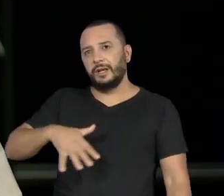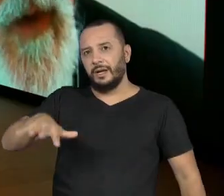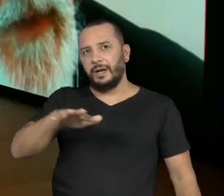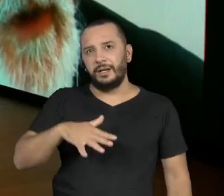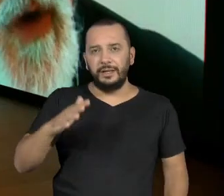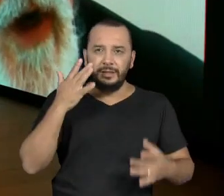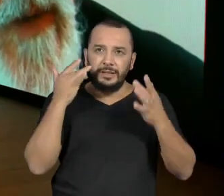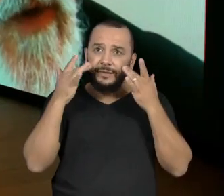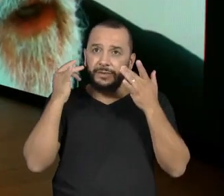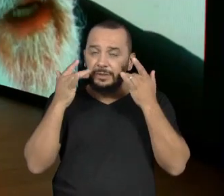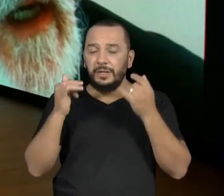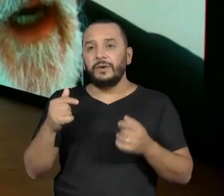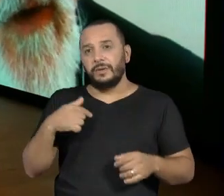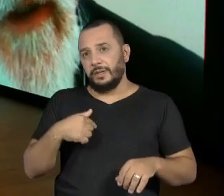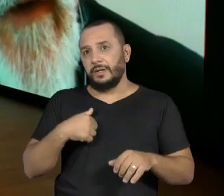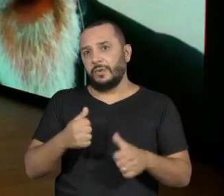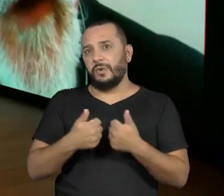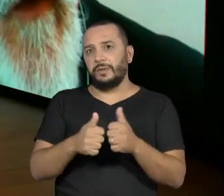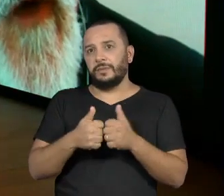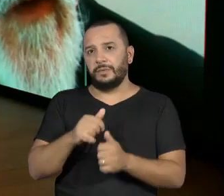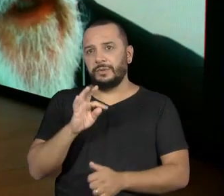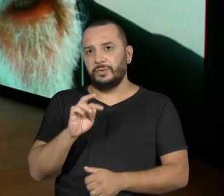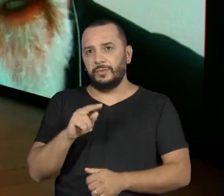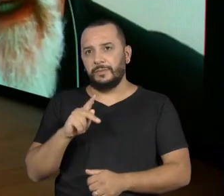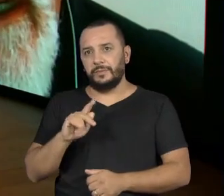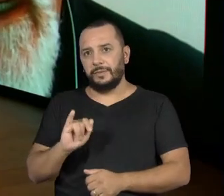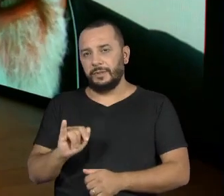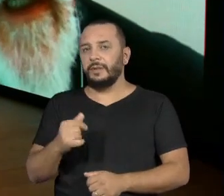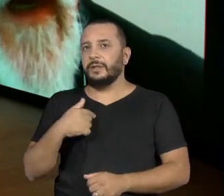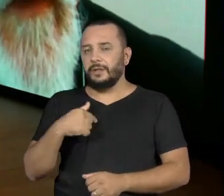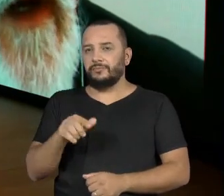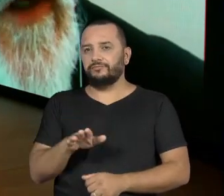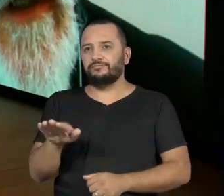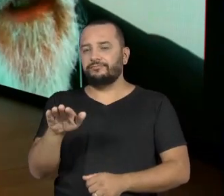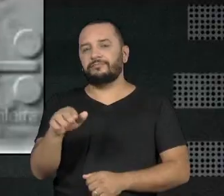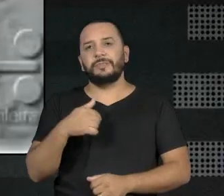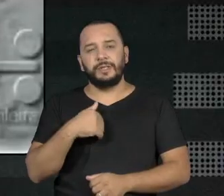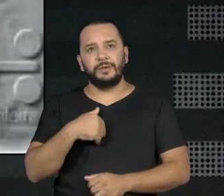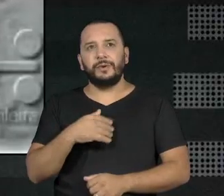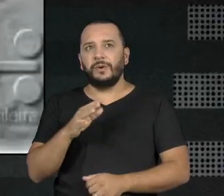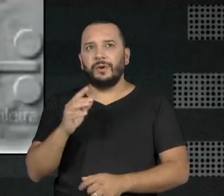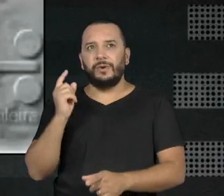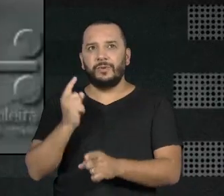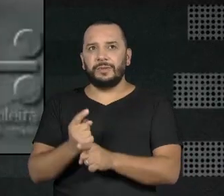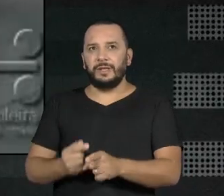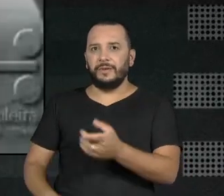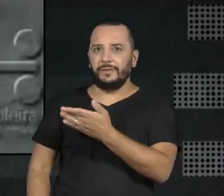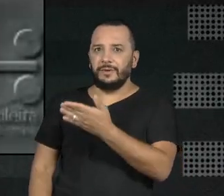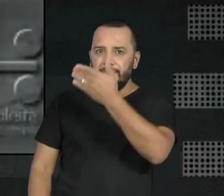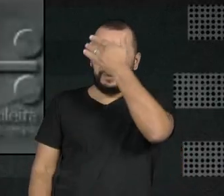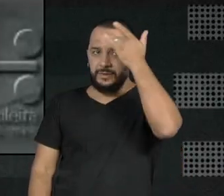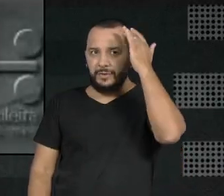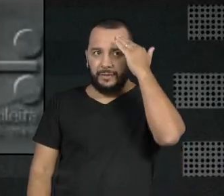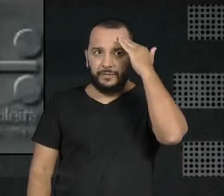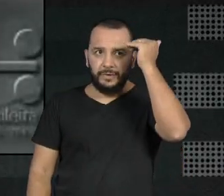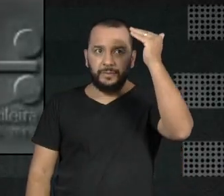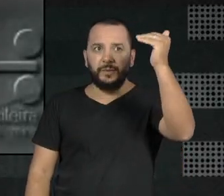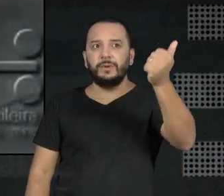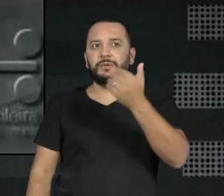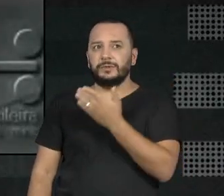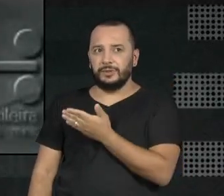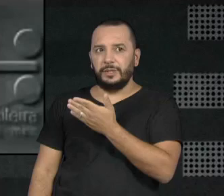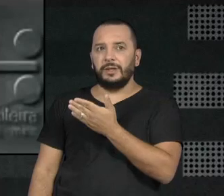Eu ia para Tupi de ônibus, aí eu encontrava o John Affon, Irene Ravache, fiz umas coisas com o Beto Rockefeller,